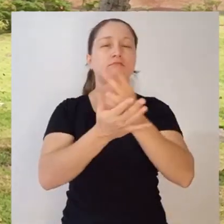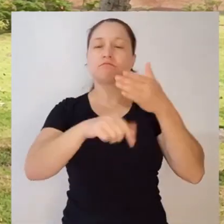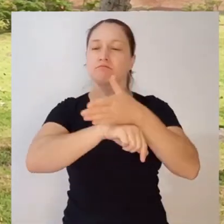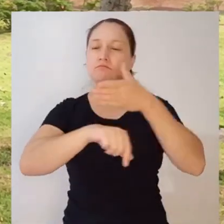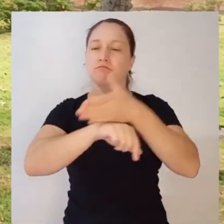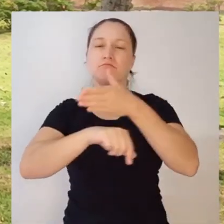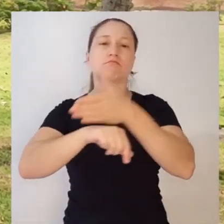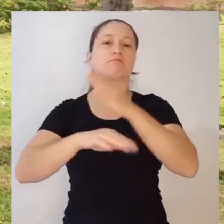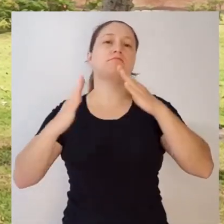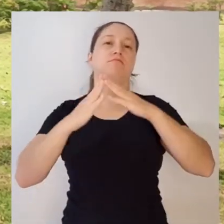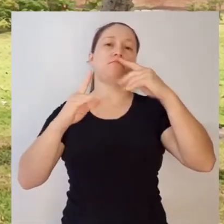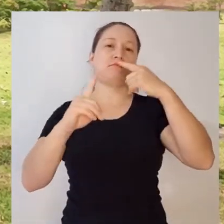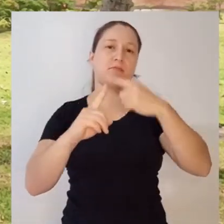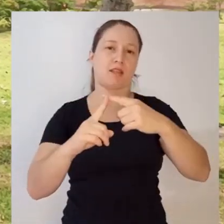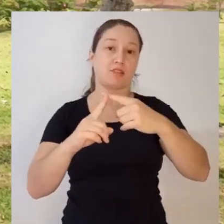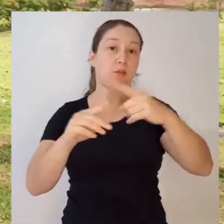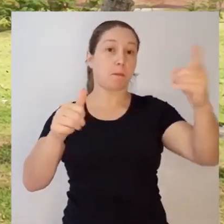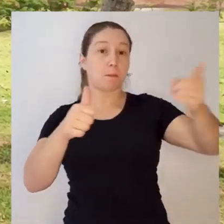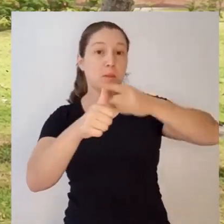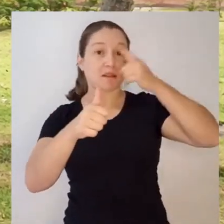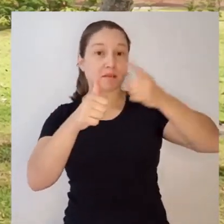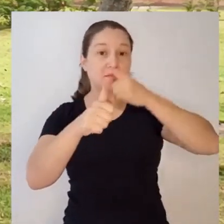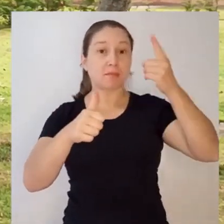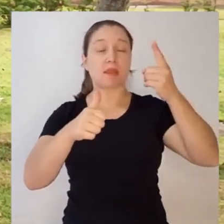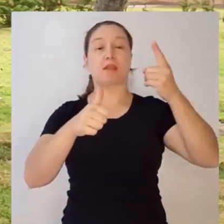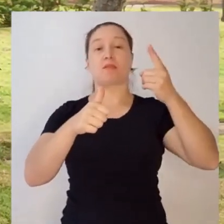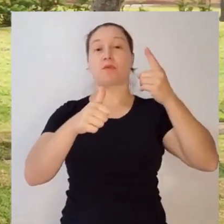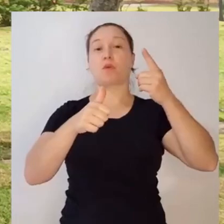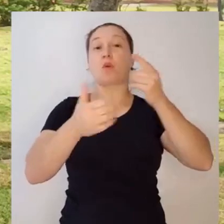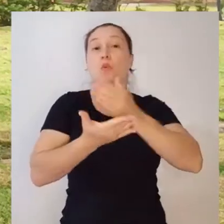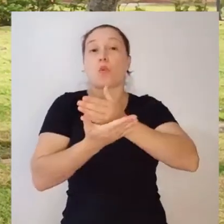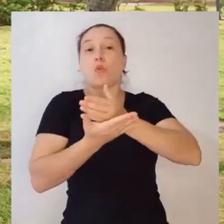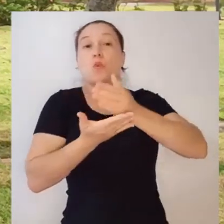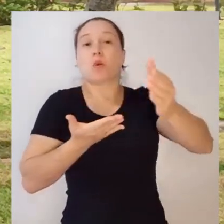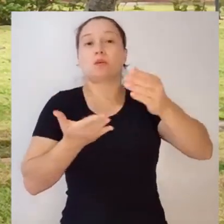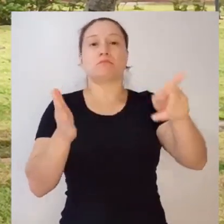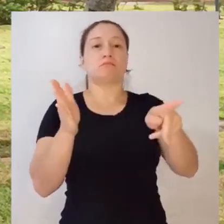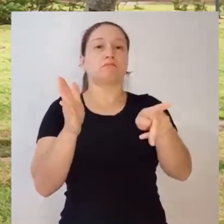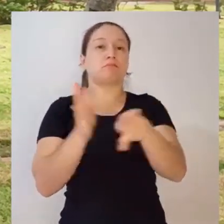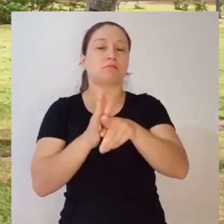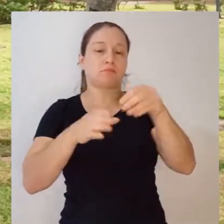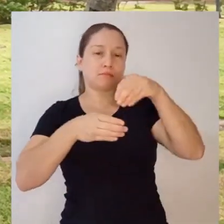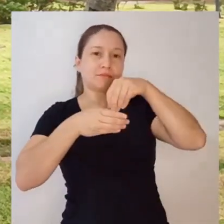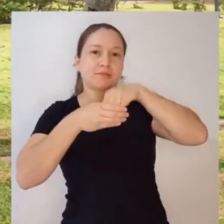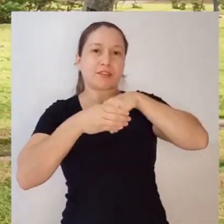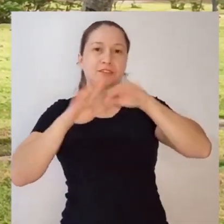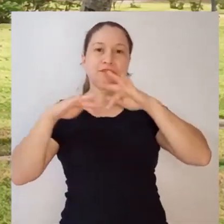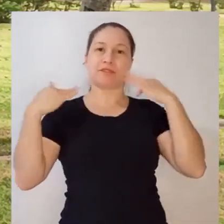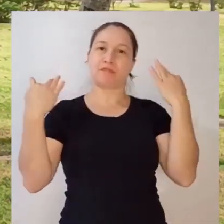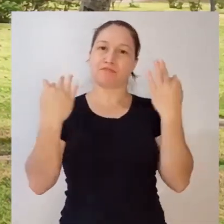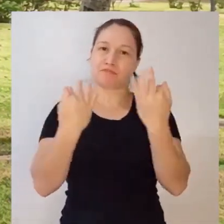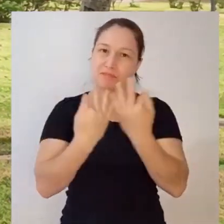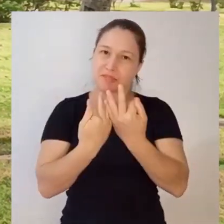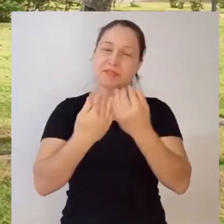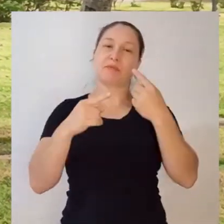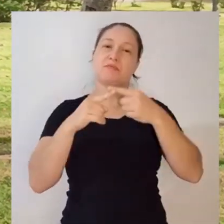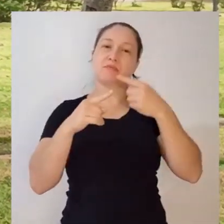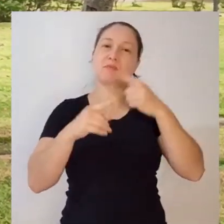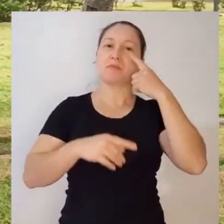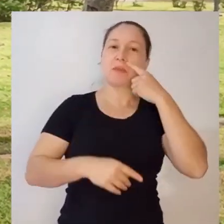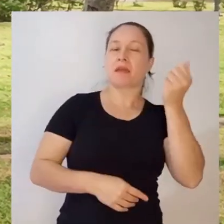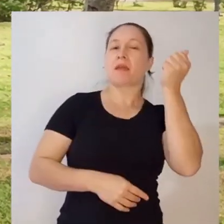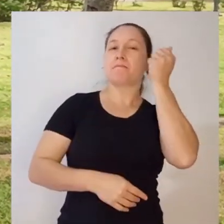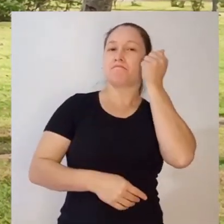da igreja. Então o meu primeiro incentivo vocacional deu-se no ambiente familiar, com o testemunho dos meus pais